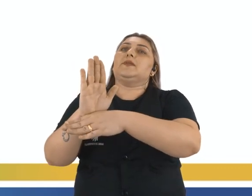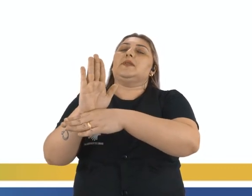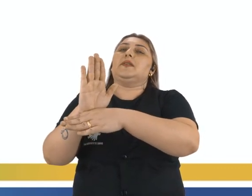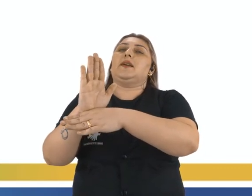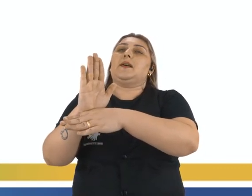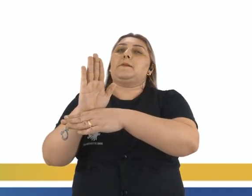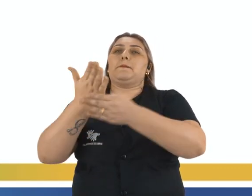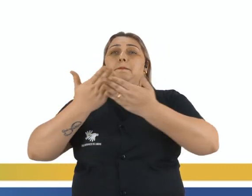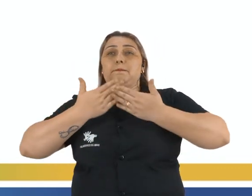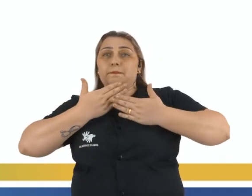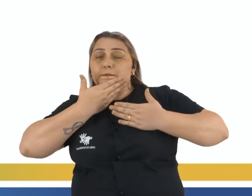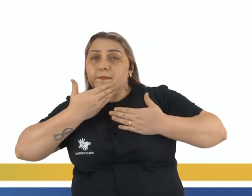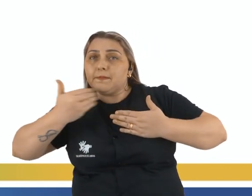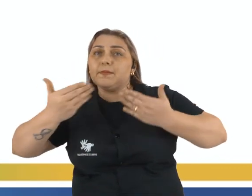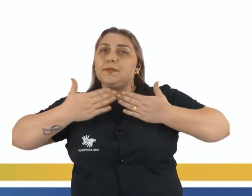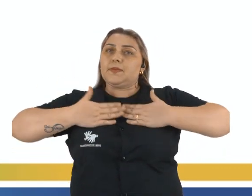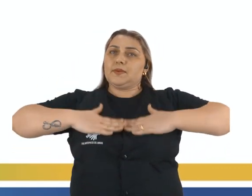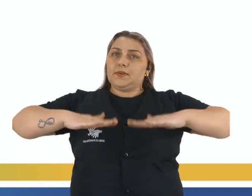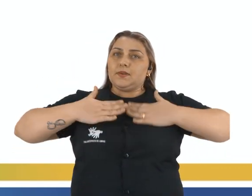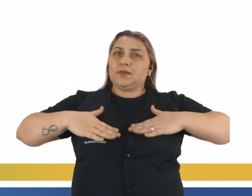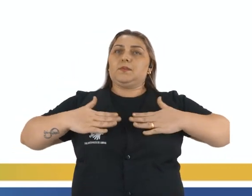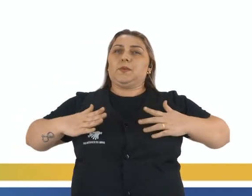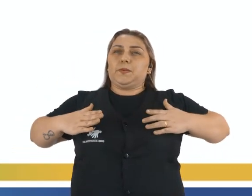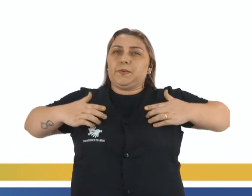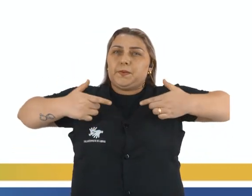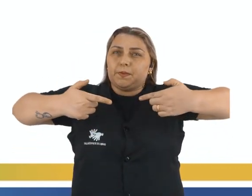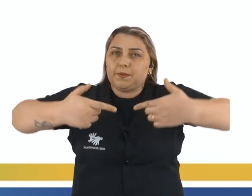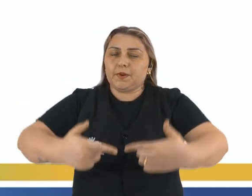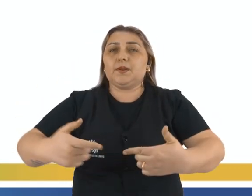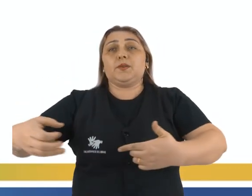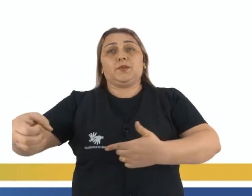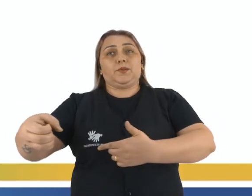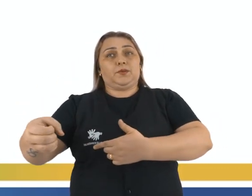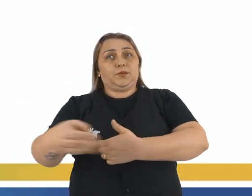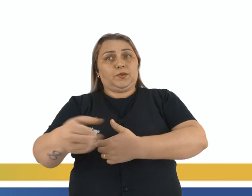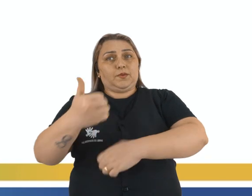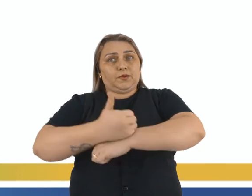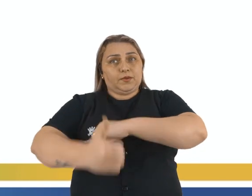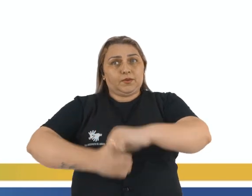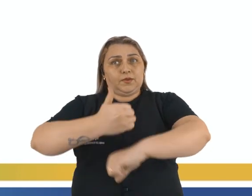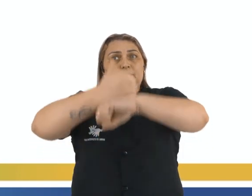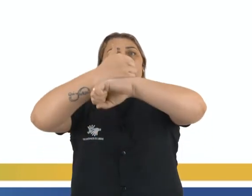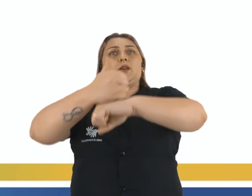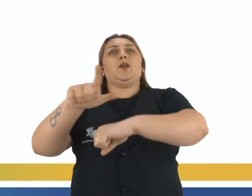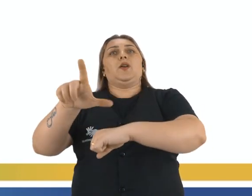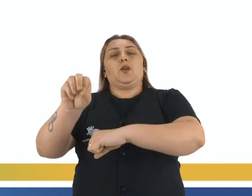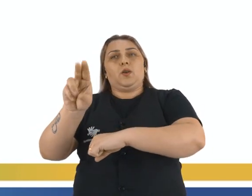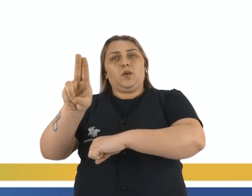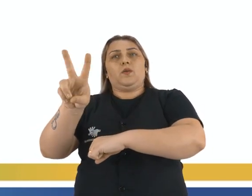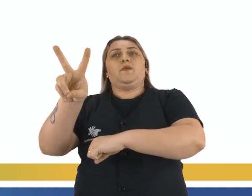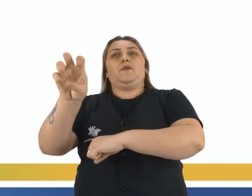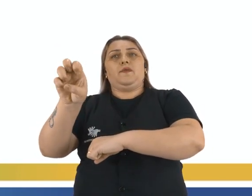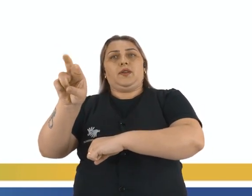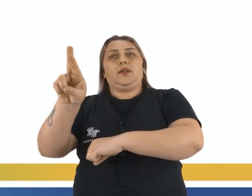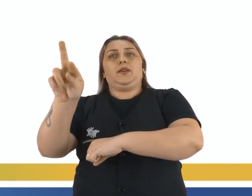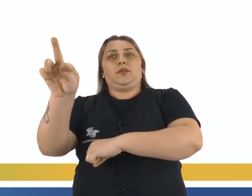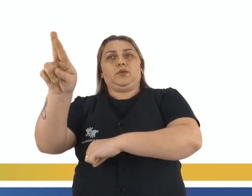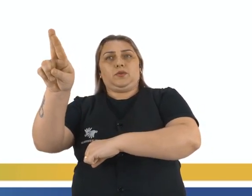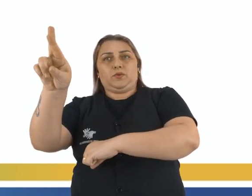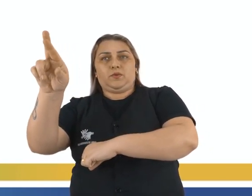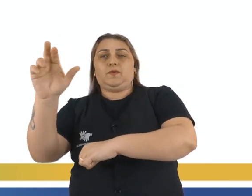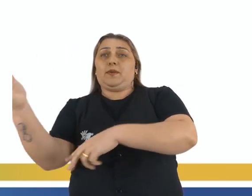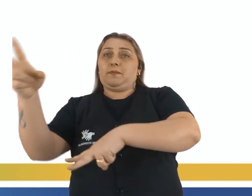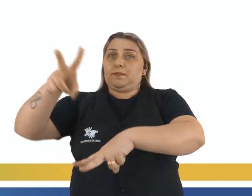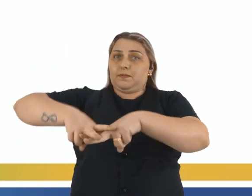Então, novos embates vão acontecer entre franceses e haitianos, novas lideranças vão surgir, como o Louverture, que vai acabar sendo preso e levado para